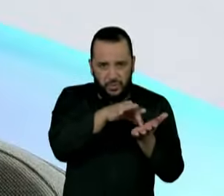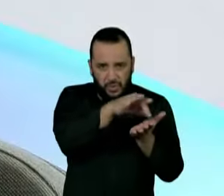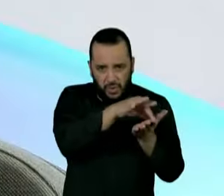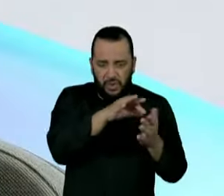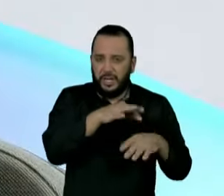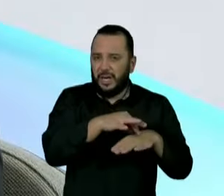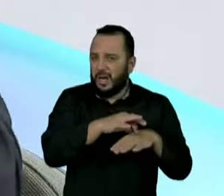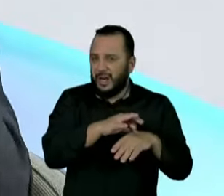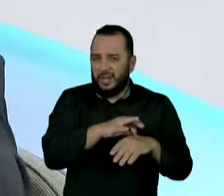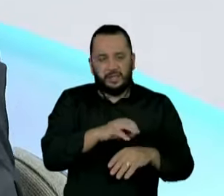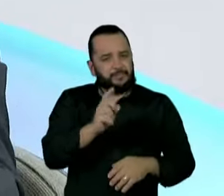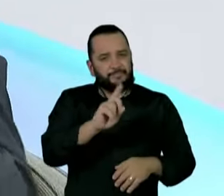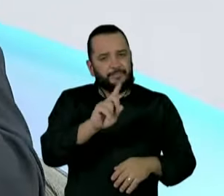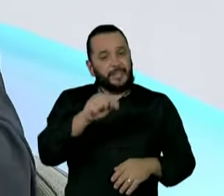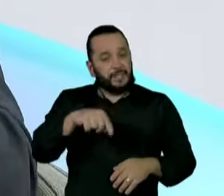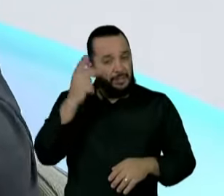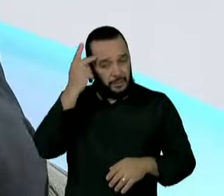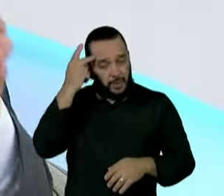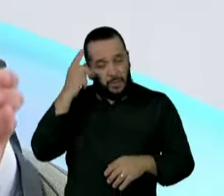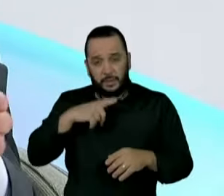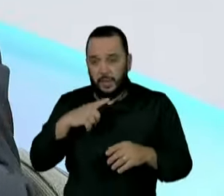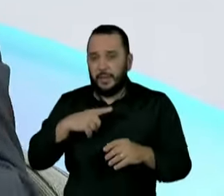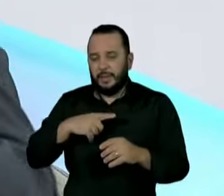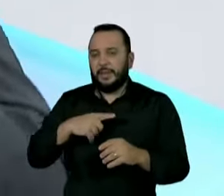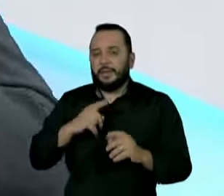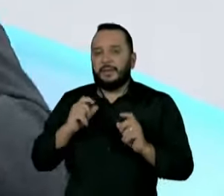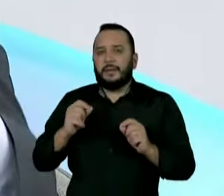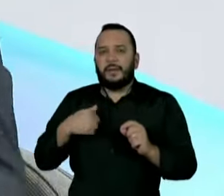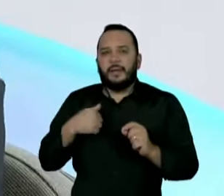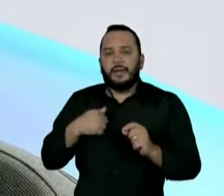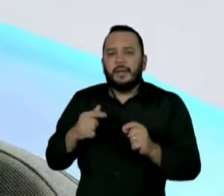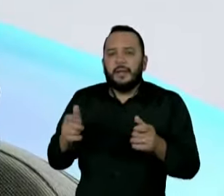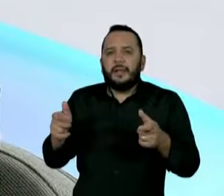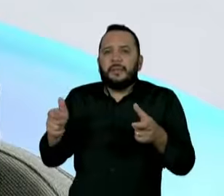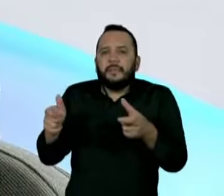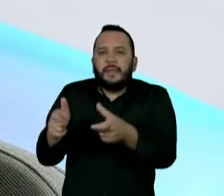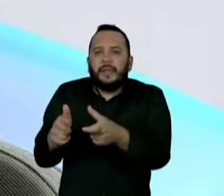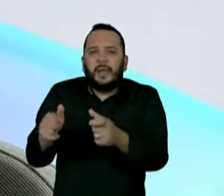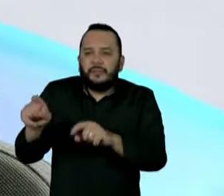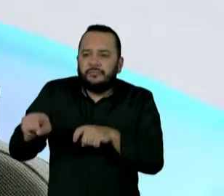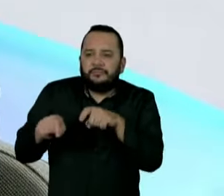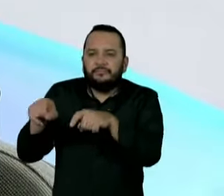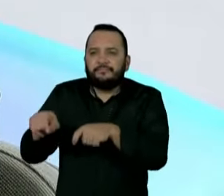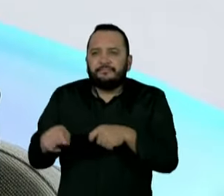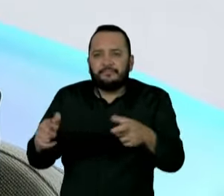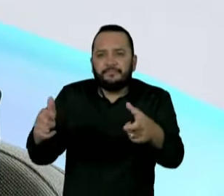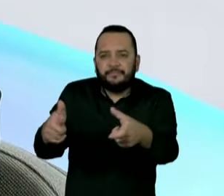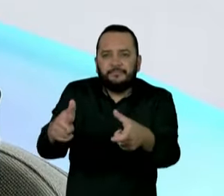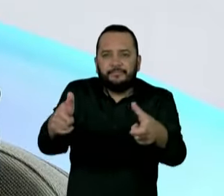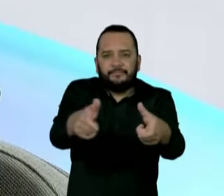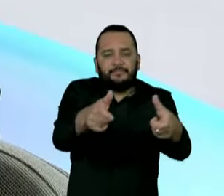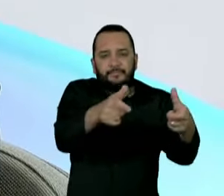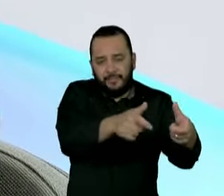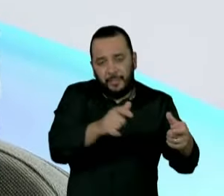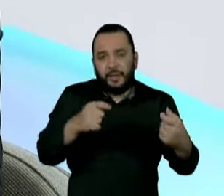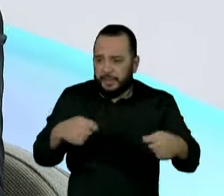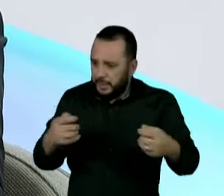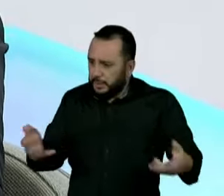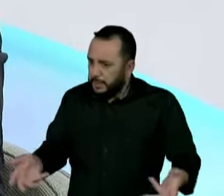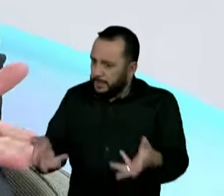existem compartimentos pequenos, de pequenos produtores que vivem do agronegócio e é muito importante para o Estado.